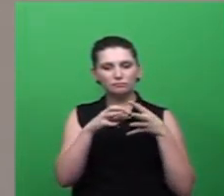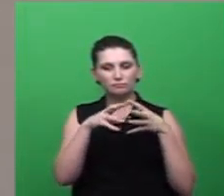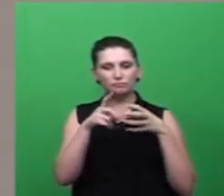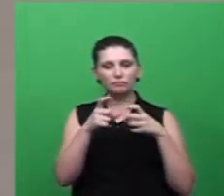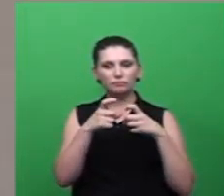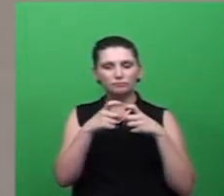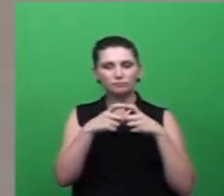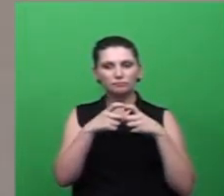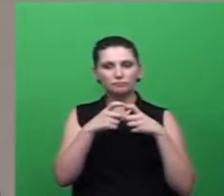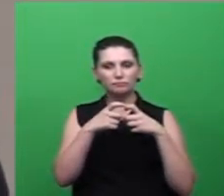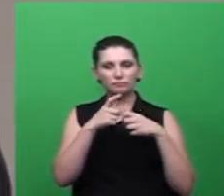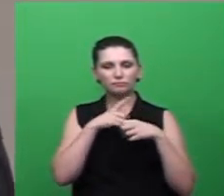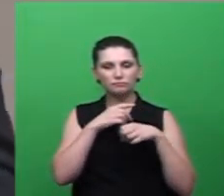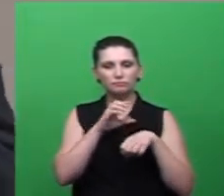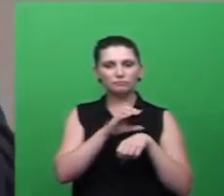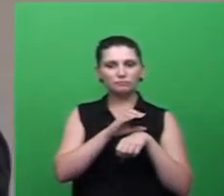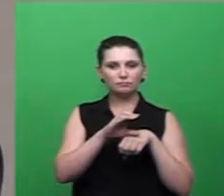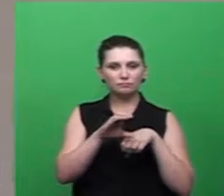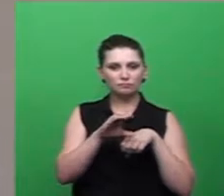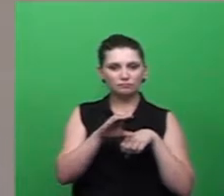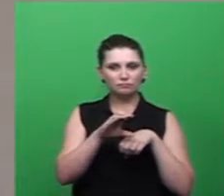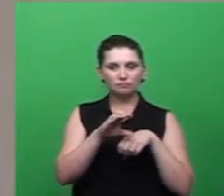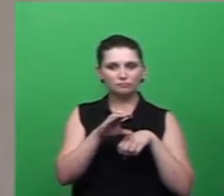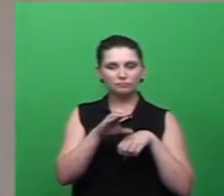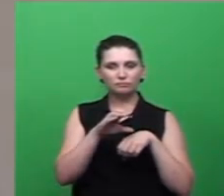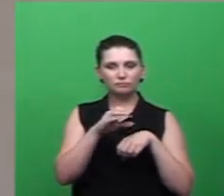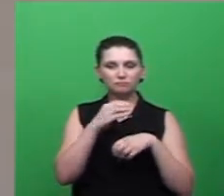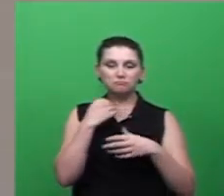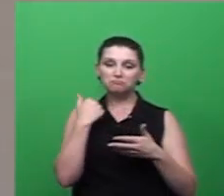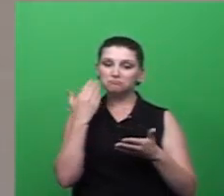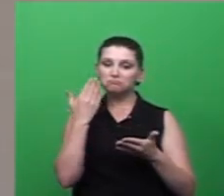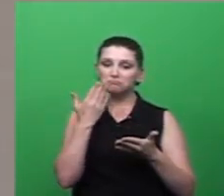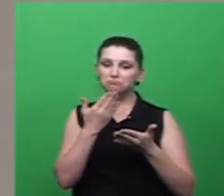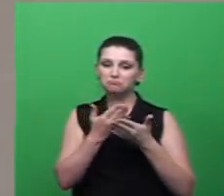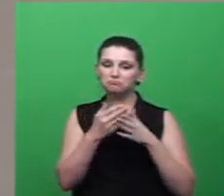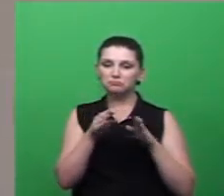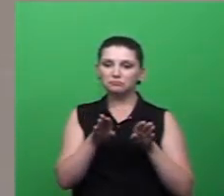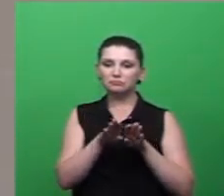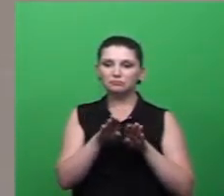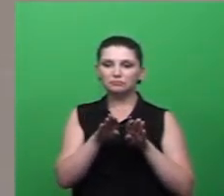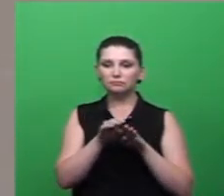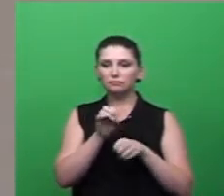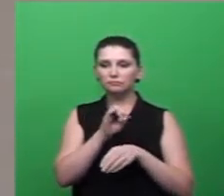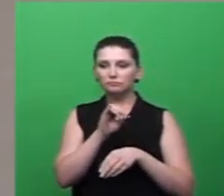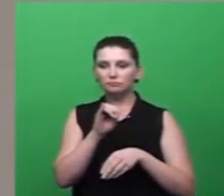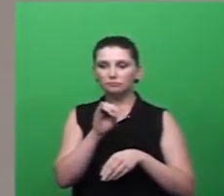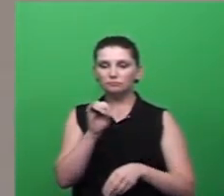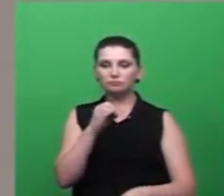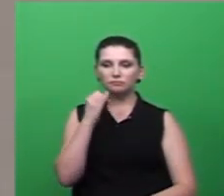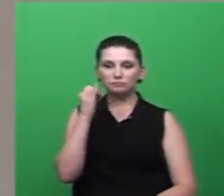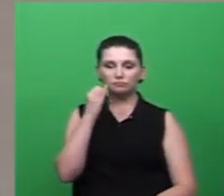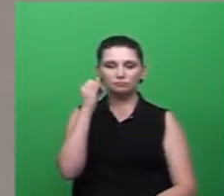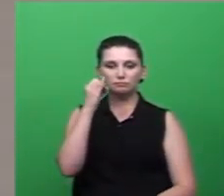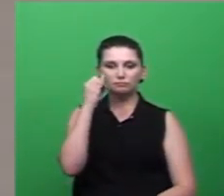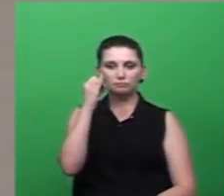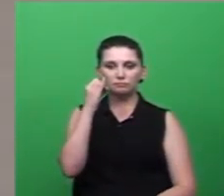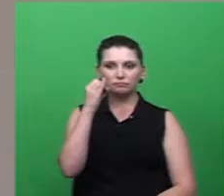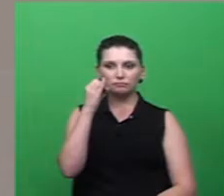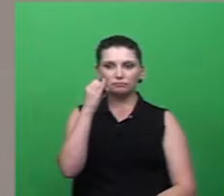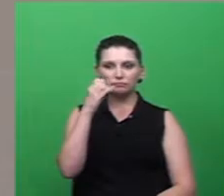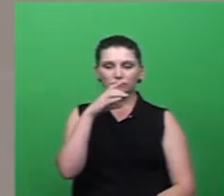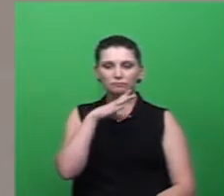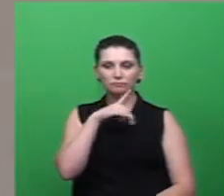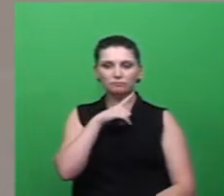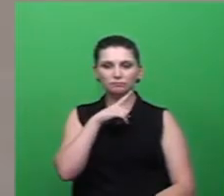a secretaria de saúde funcionário eu acredito também então acho que é importante deve estar sendo utilizado também os agentes